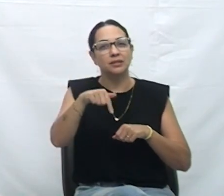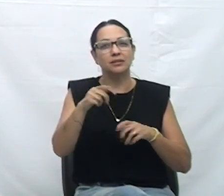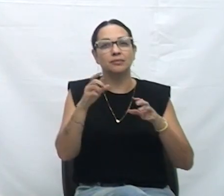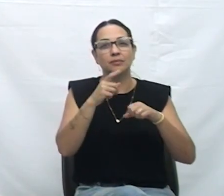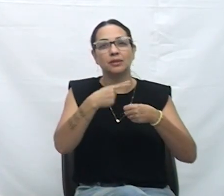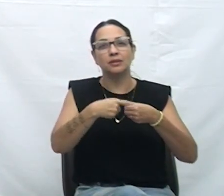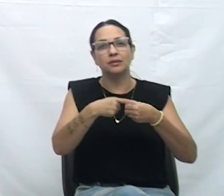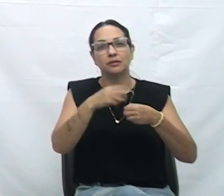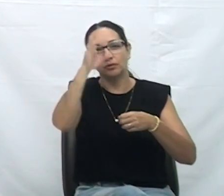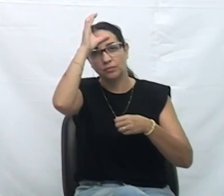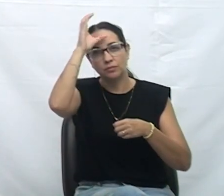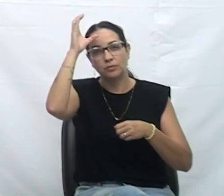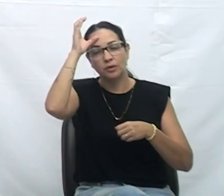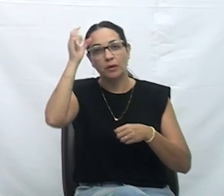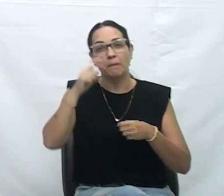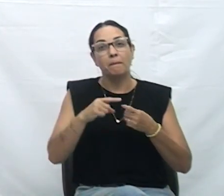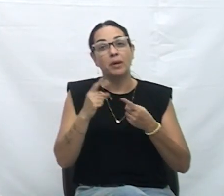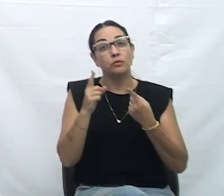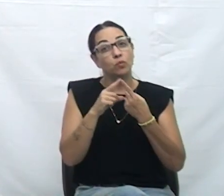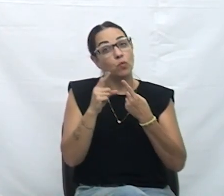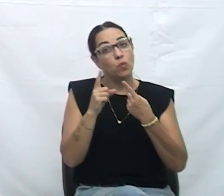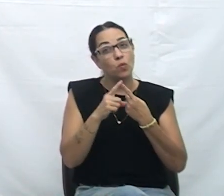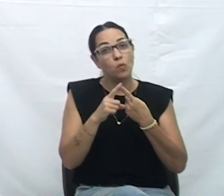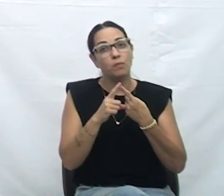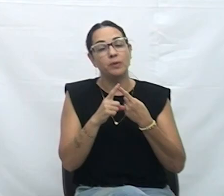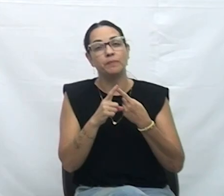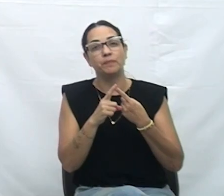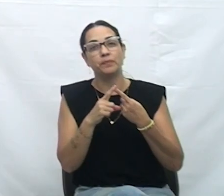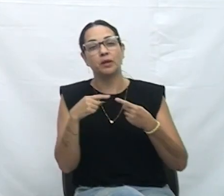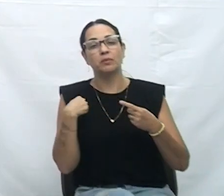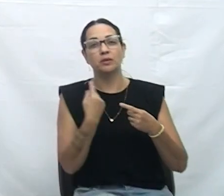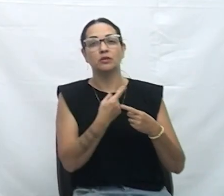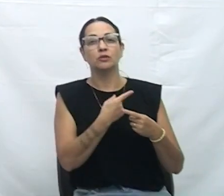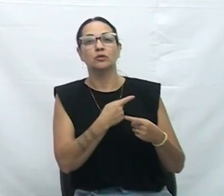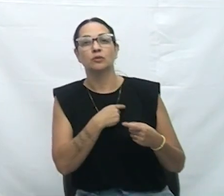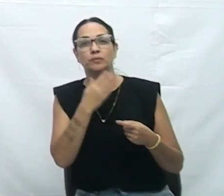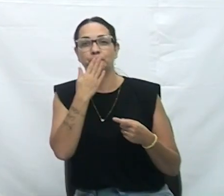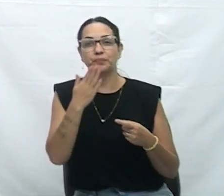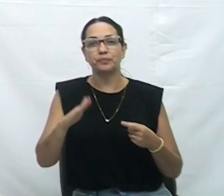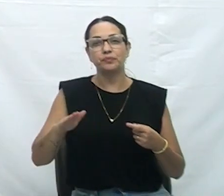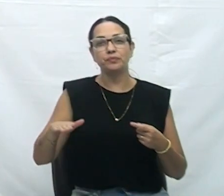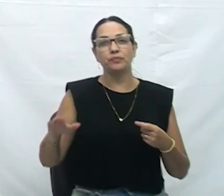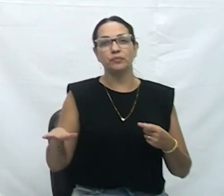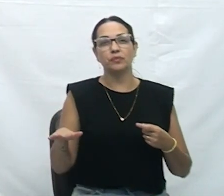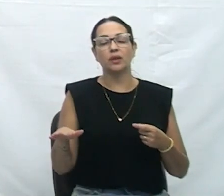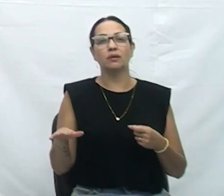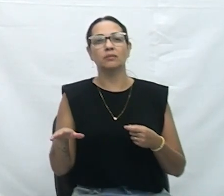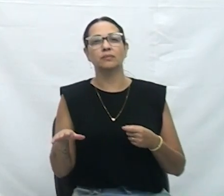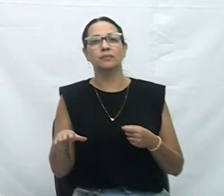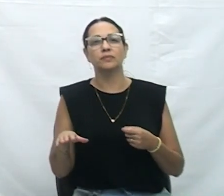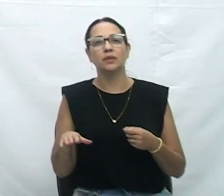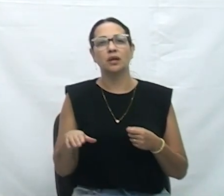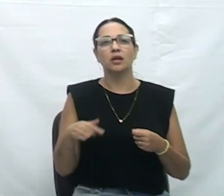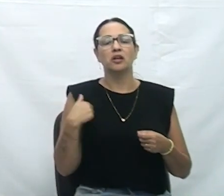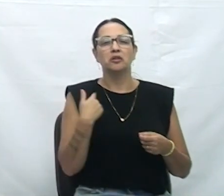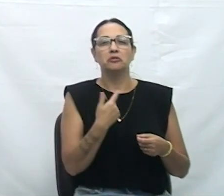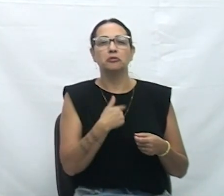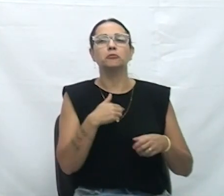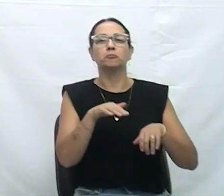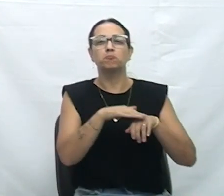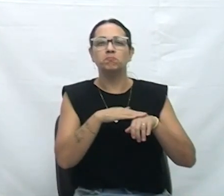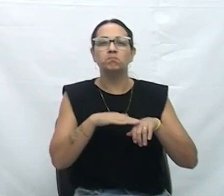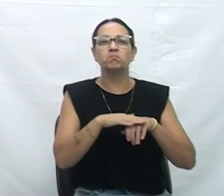sobre uma que é em relação às nossas crianças. Como passou agora o Maio Laranja, a gente tem batido muito nessa questão